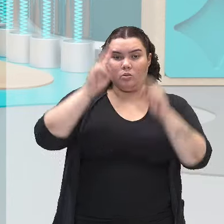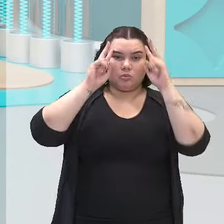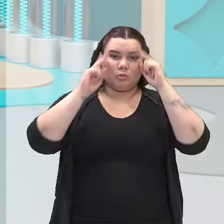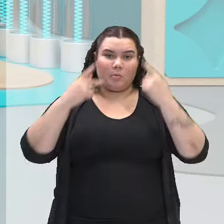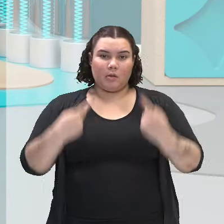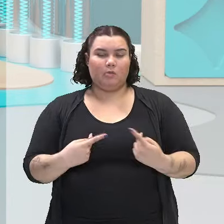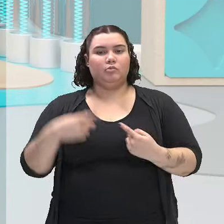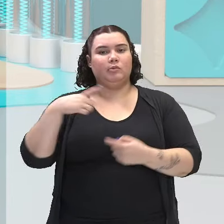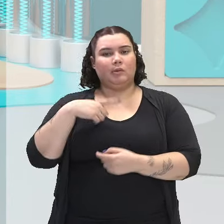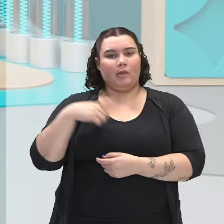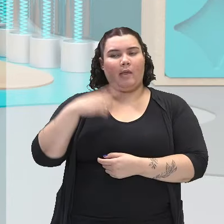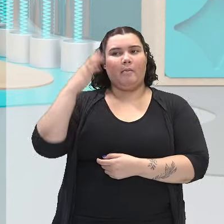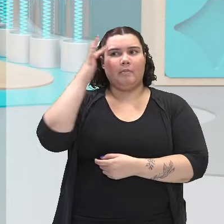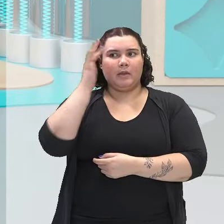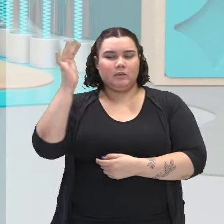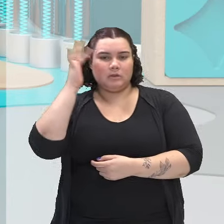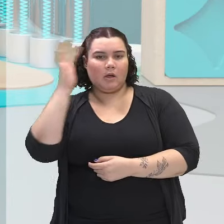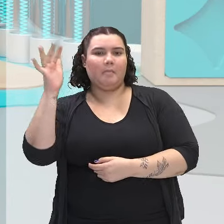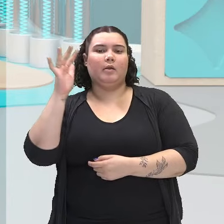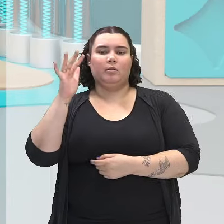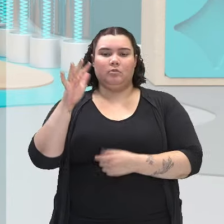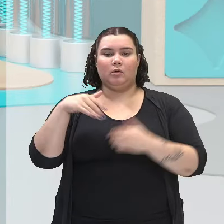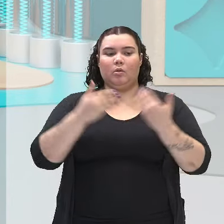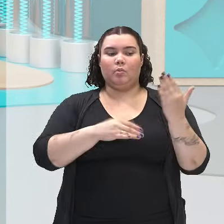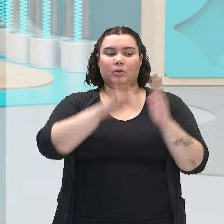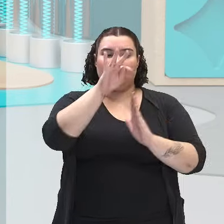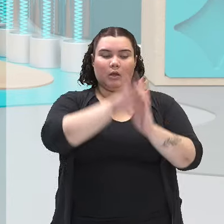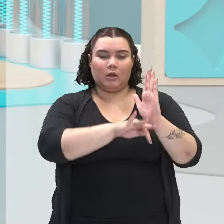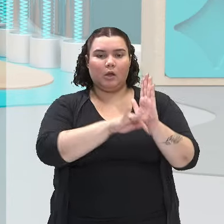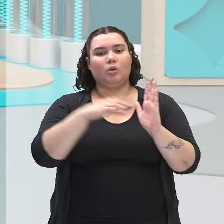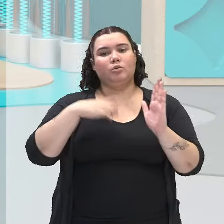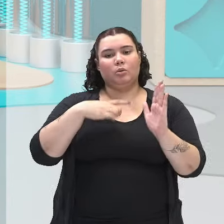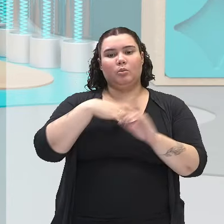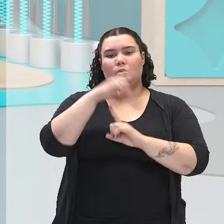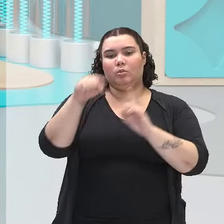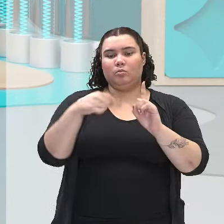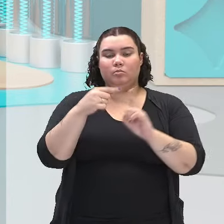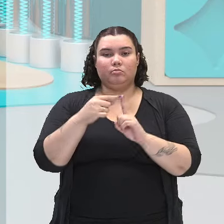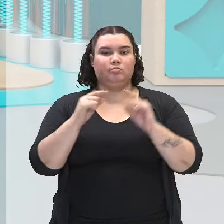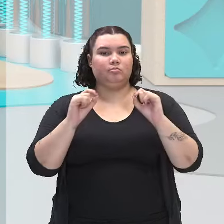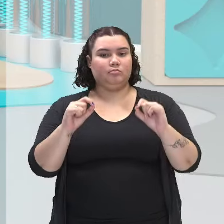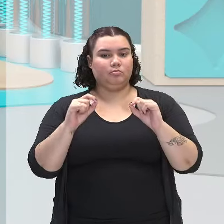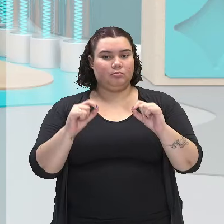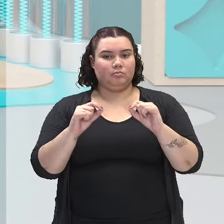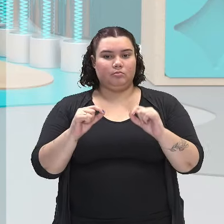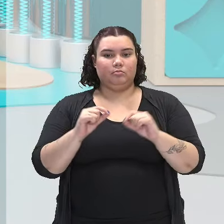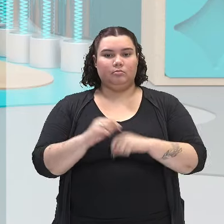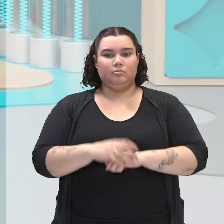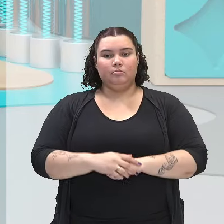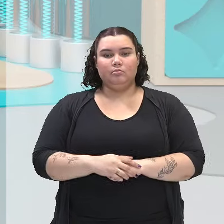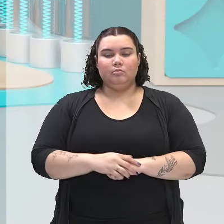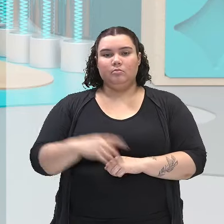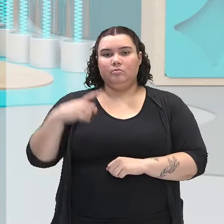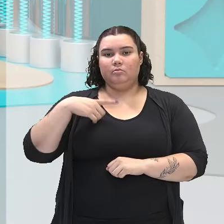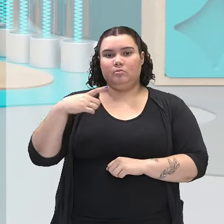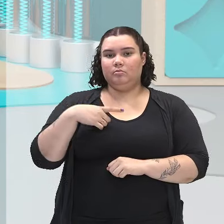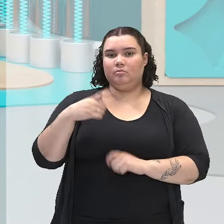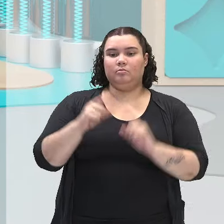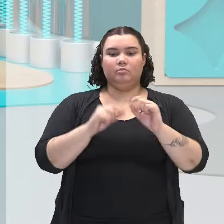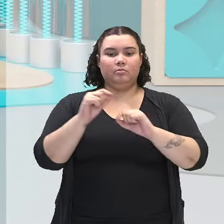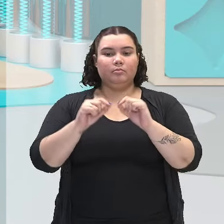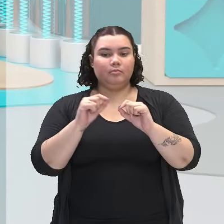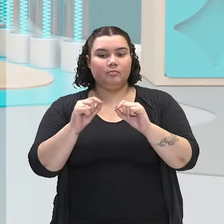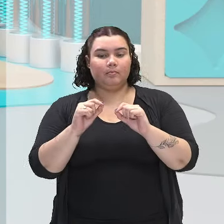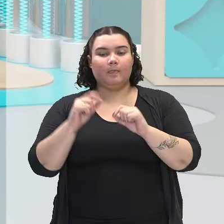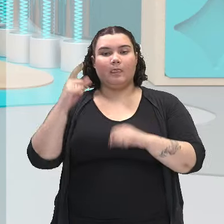E os textos, turmas, eles fazem isso. Ele tem essa função de colocar em nós